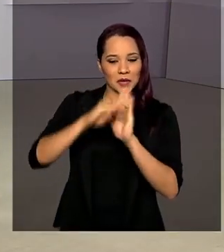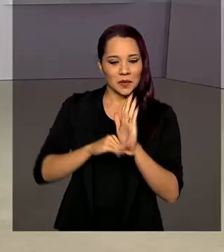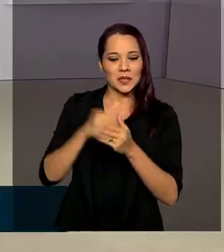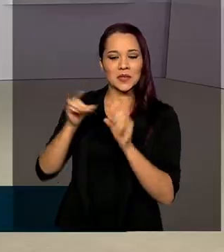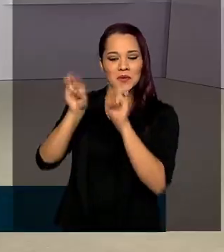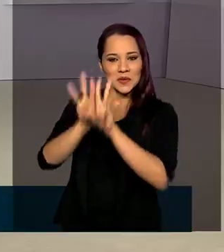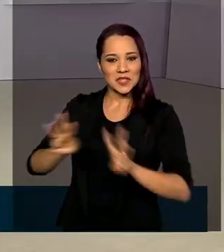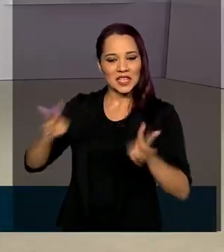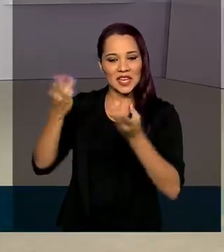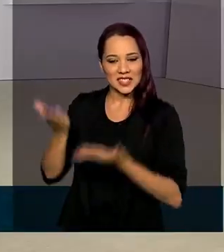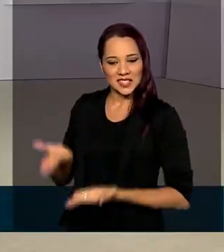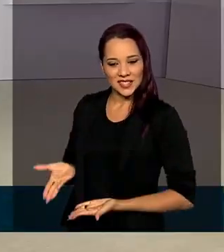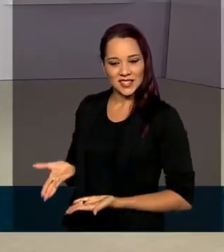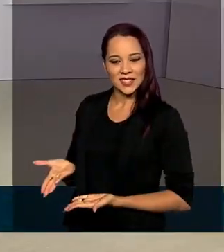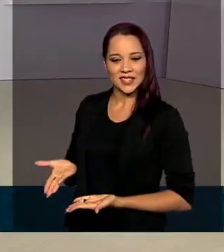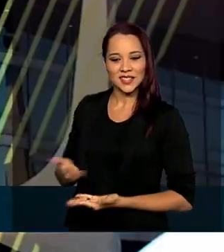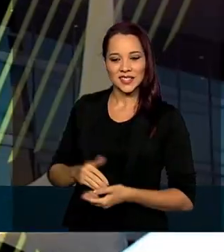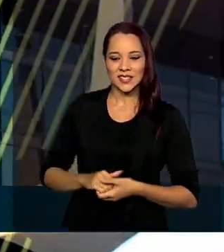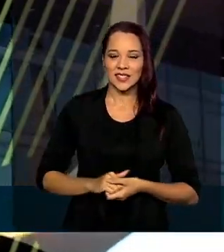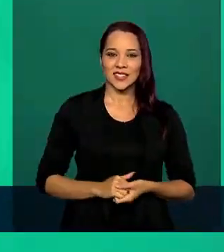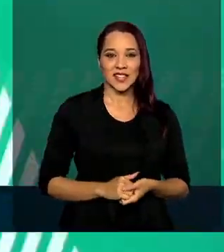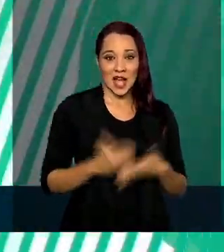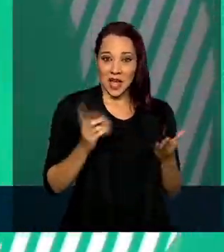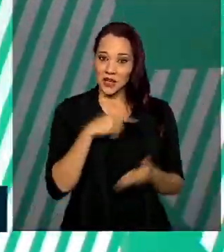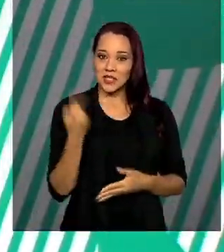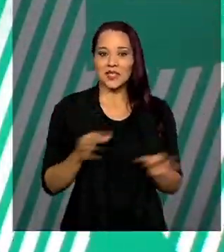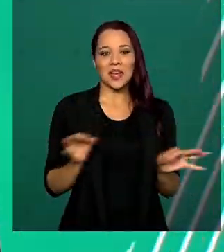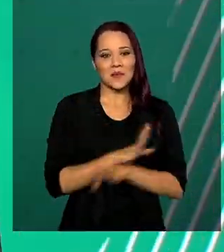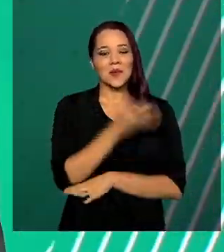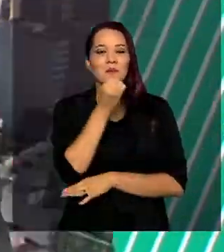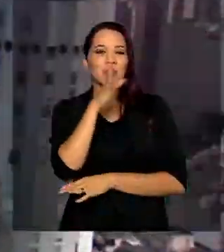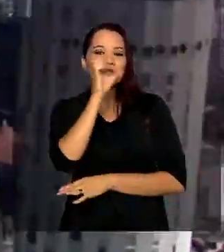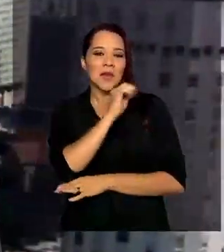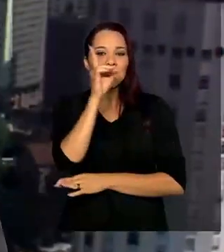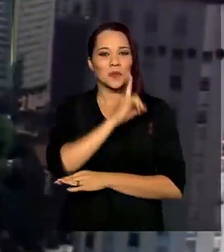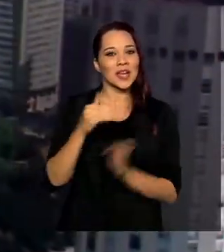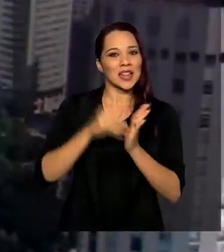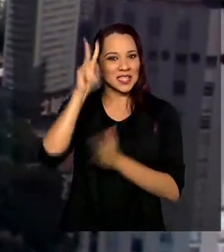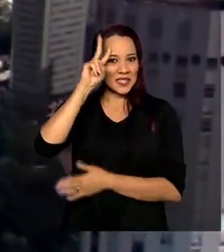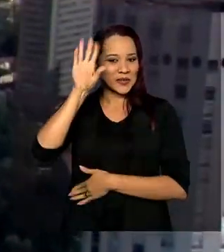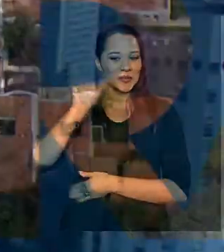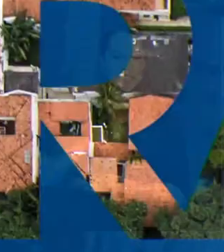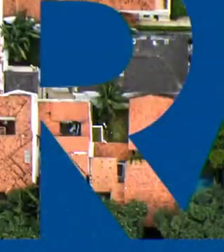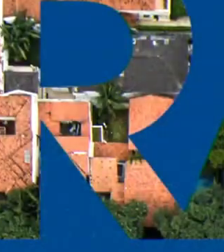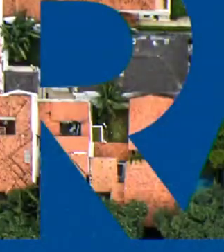neste site que aparece aí na sua tela. A gente fica por aqui. Bom final de semana e até segunda.